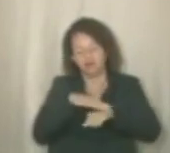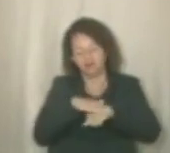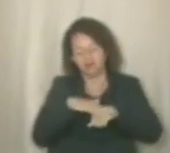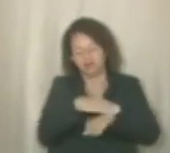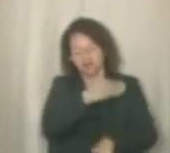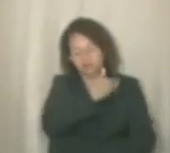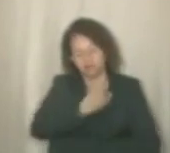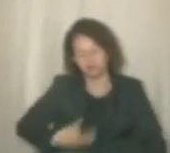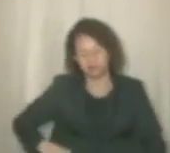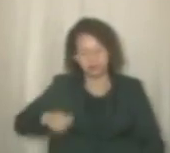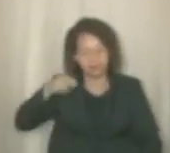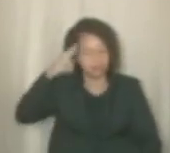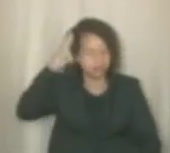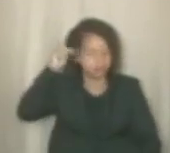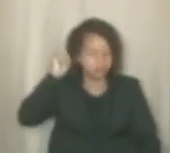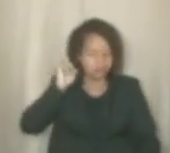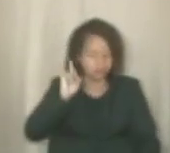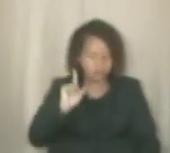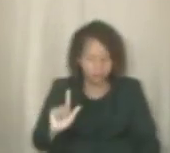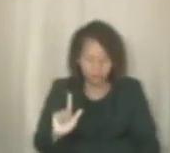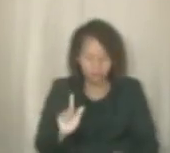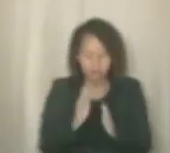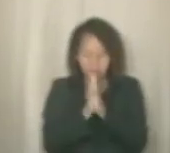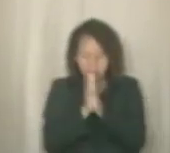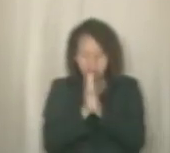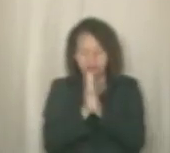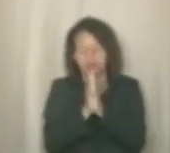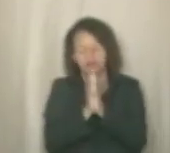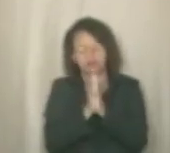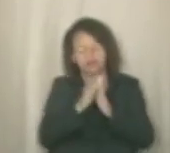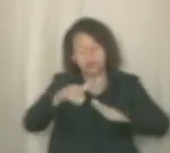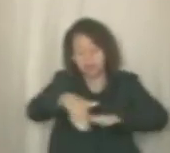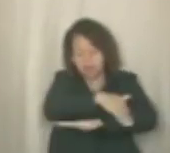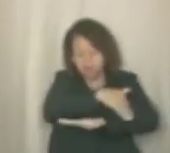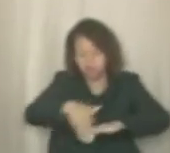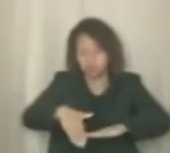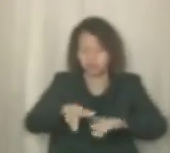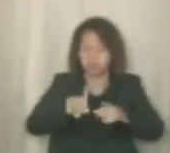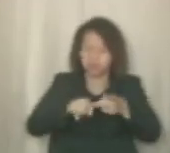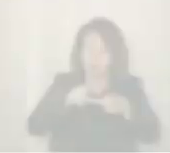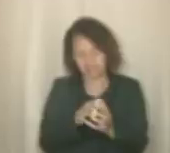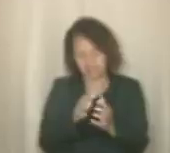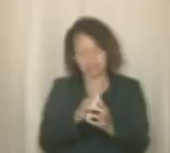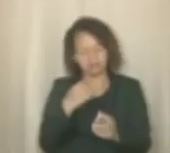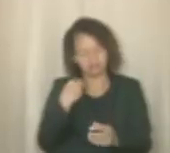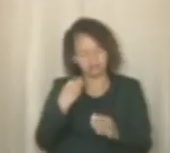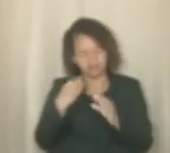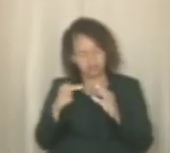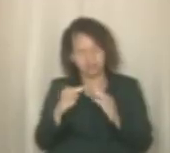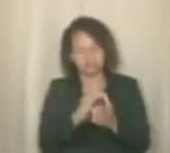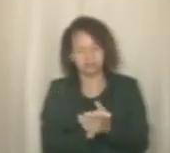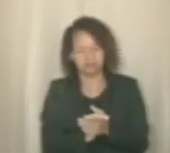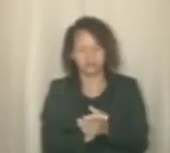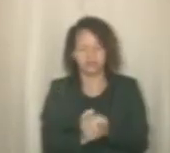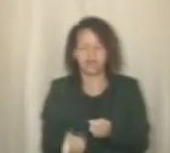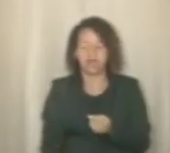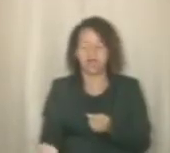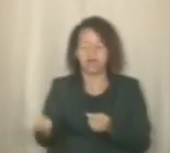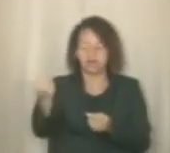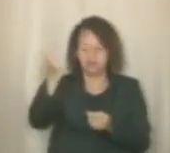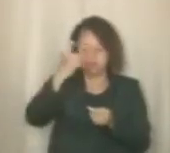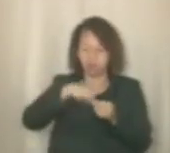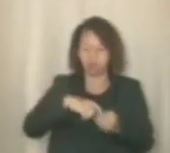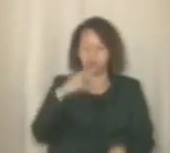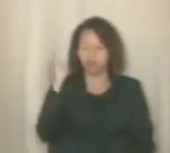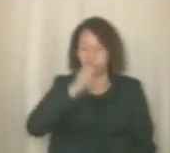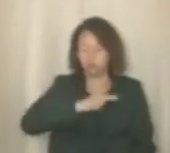governadora e é um pedido que vem das ruas, dos trabalhadores, a volta urgente